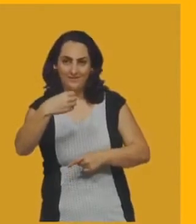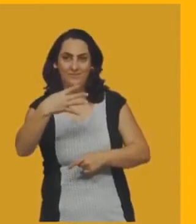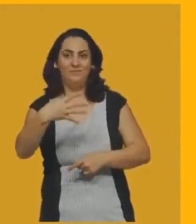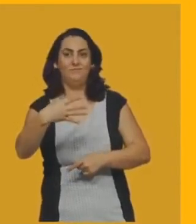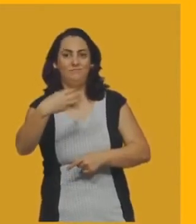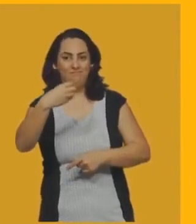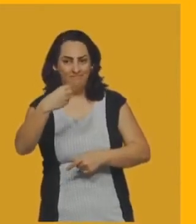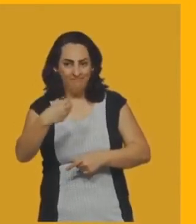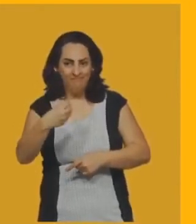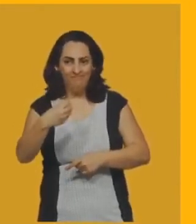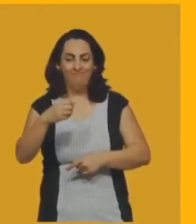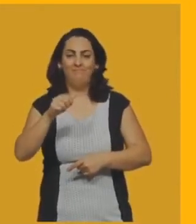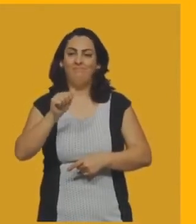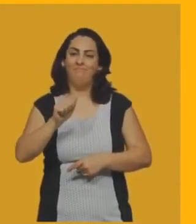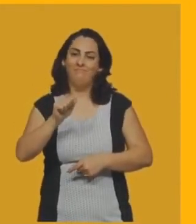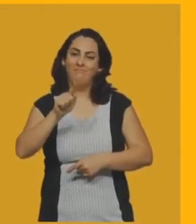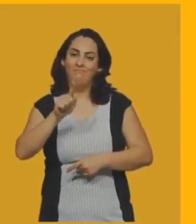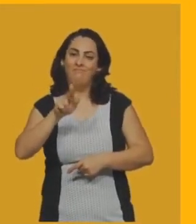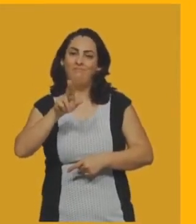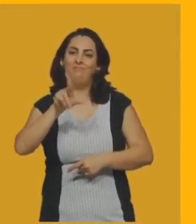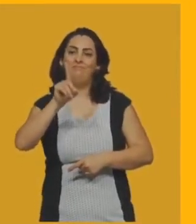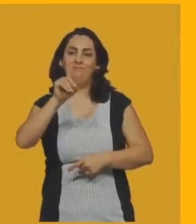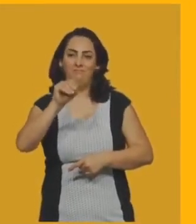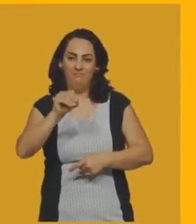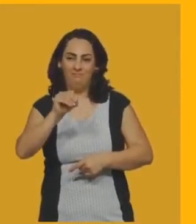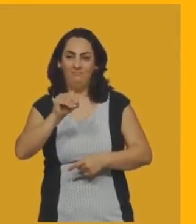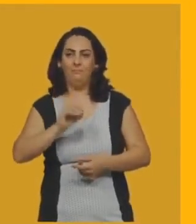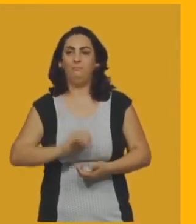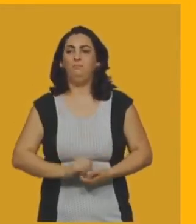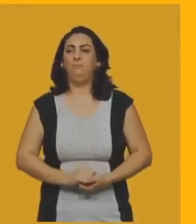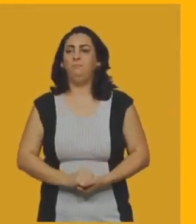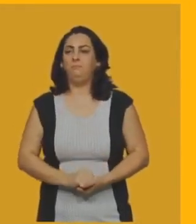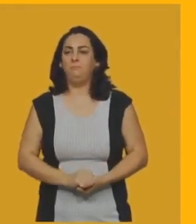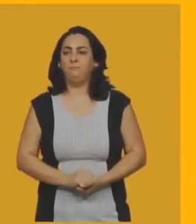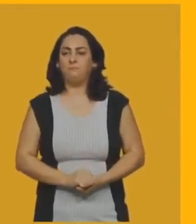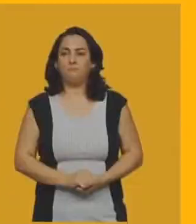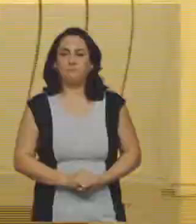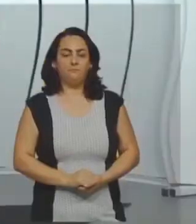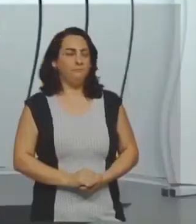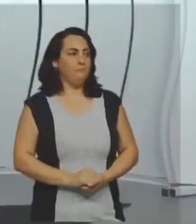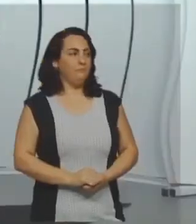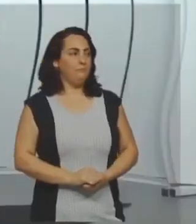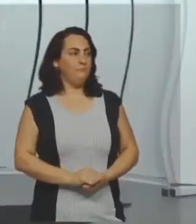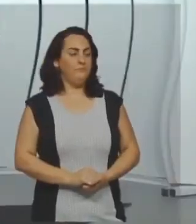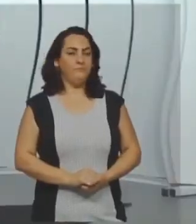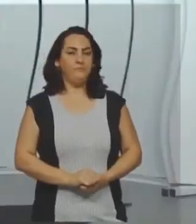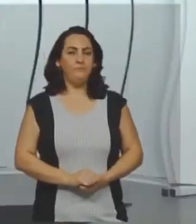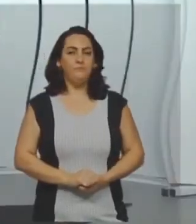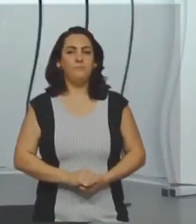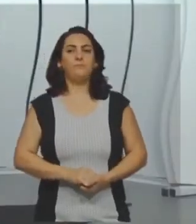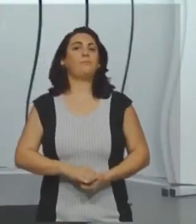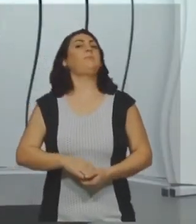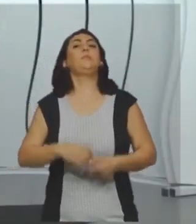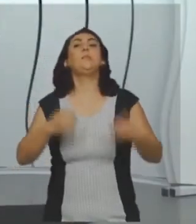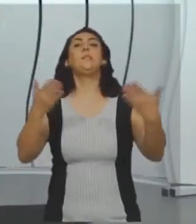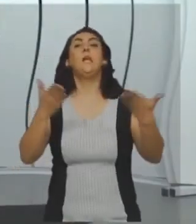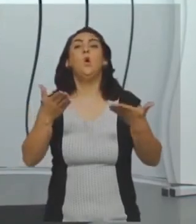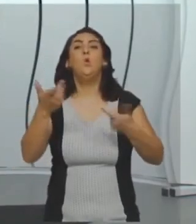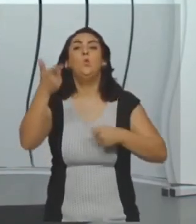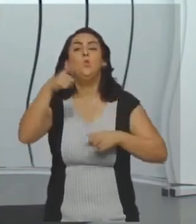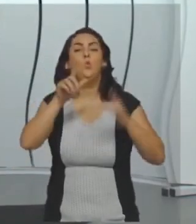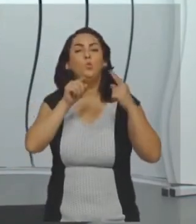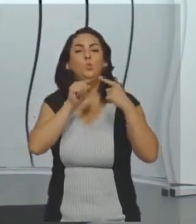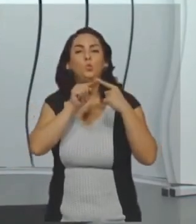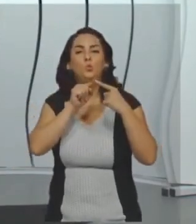o 140 graus, e de um ângulo agudo, que é o A, que eu encontrei, que é 40